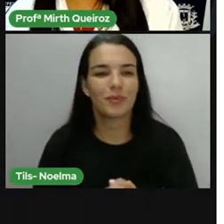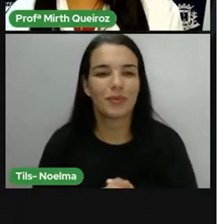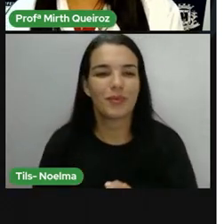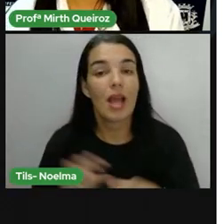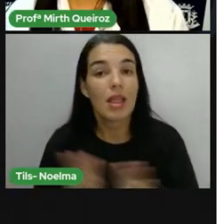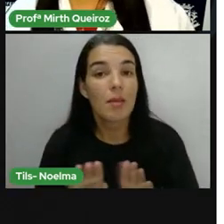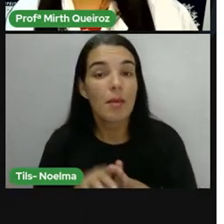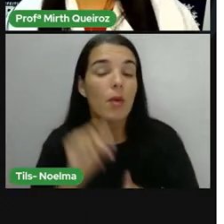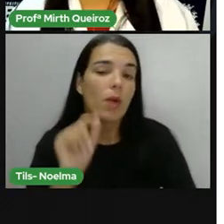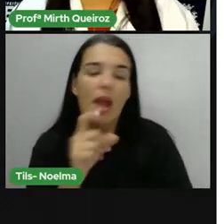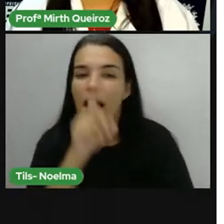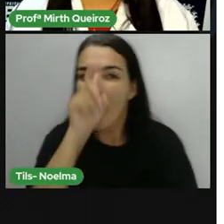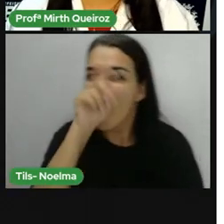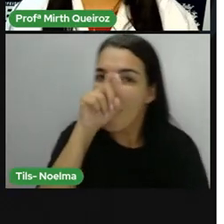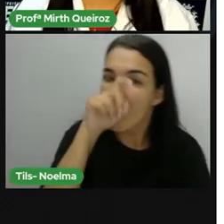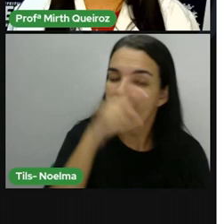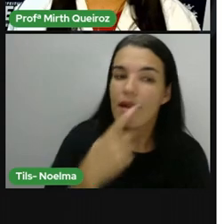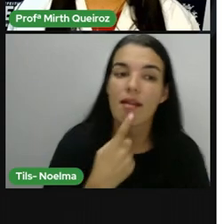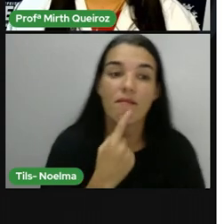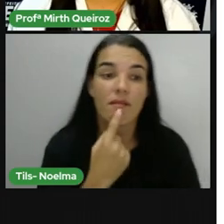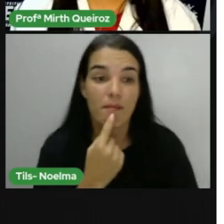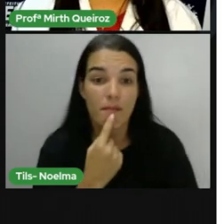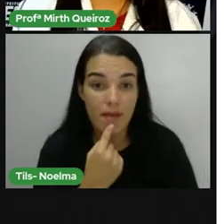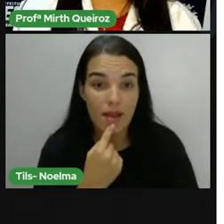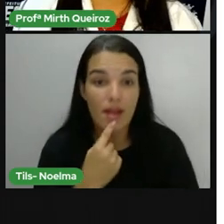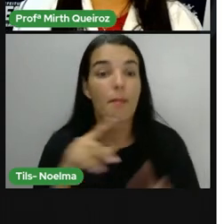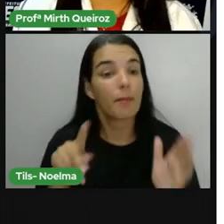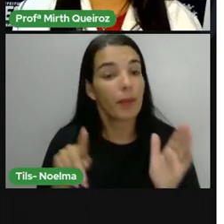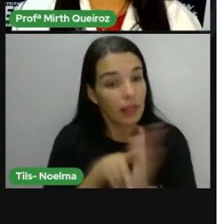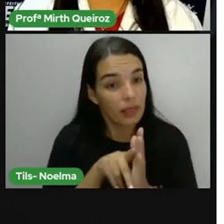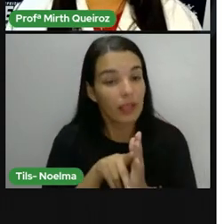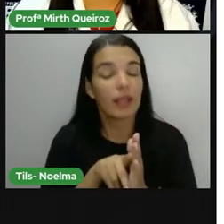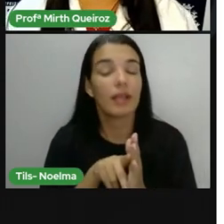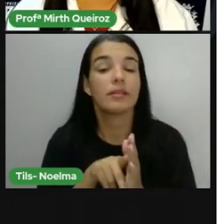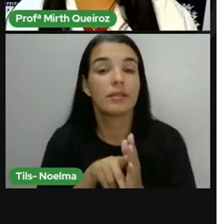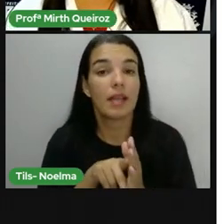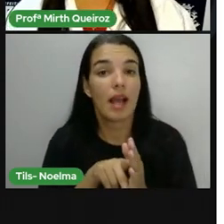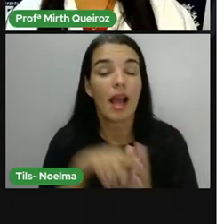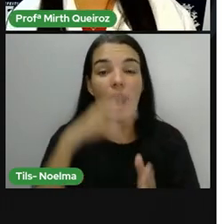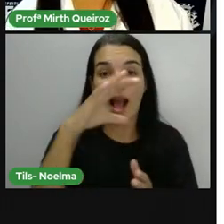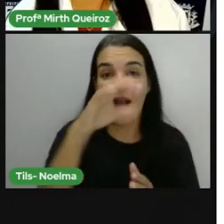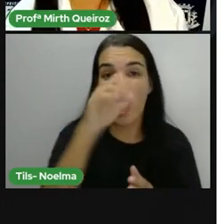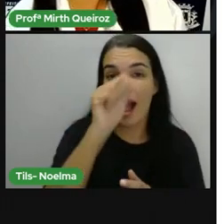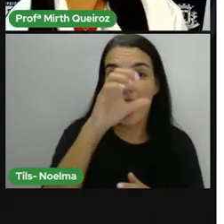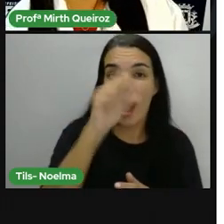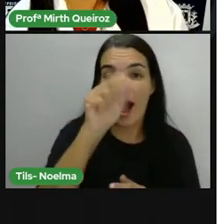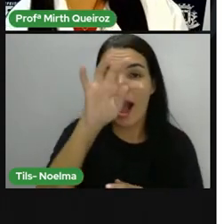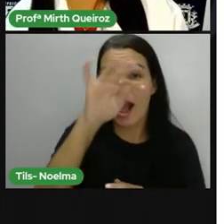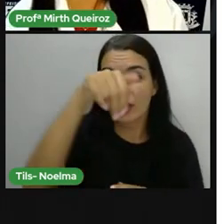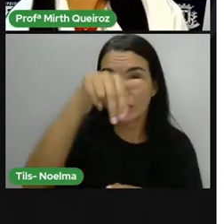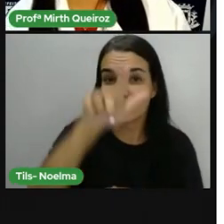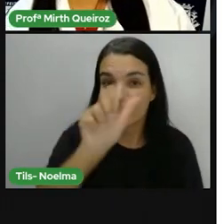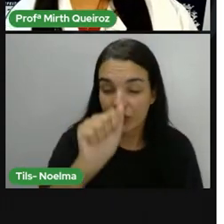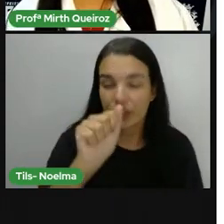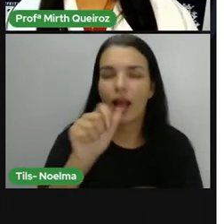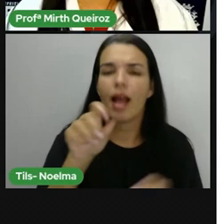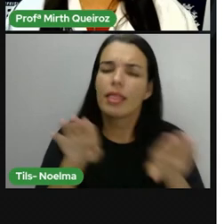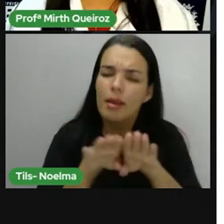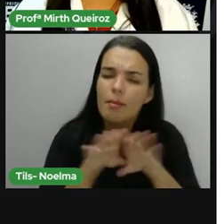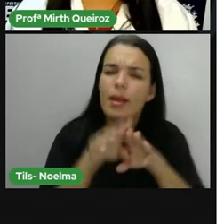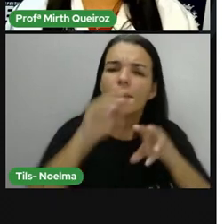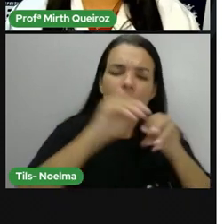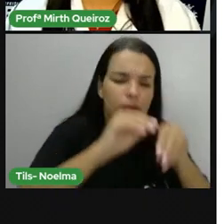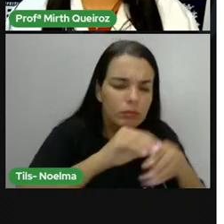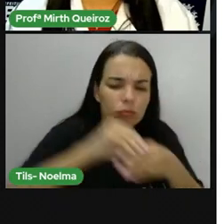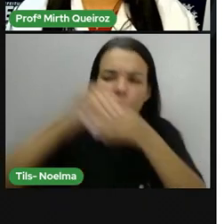da caatinga, só que ela também existe em outros países. Logo, ela também existe em outros biomas, né? Já que a